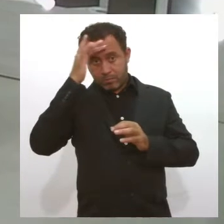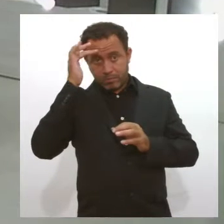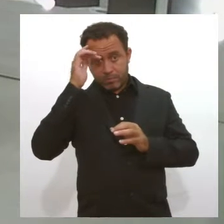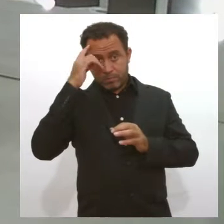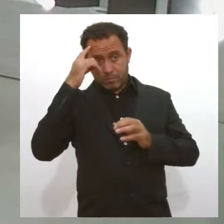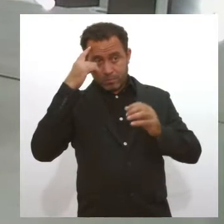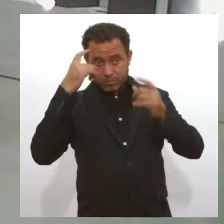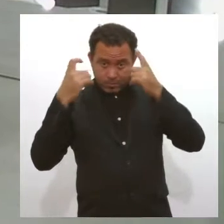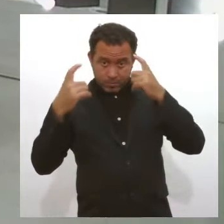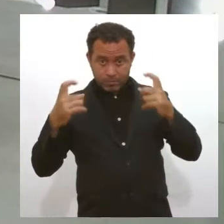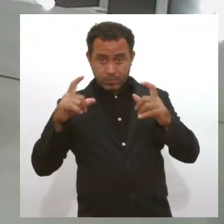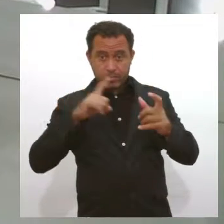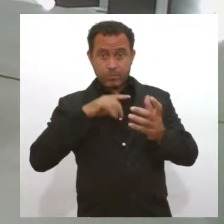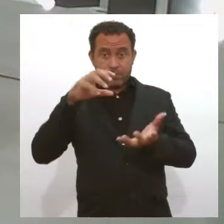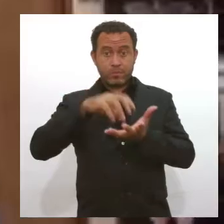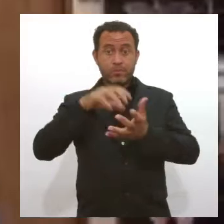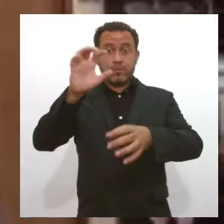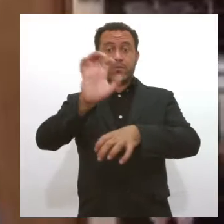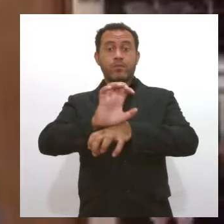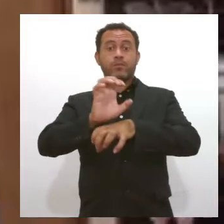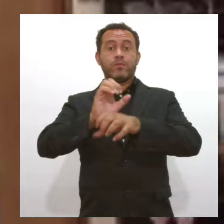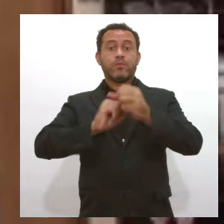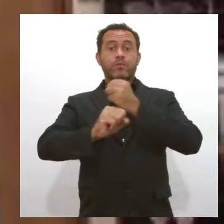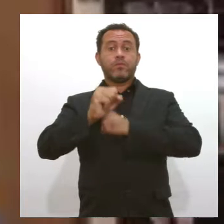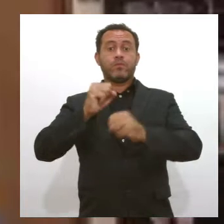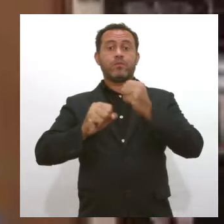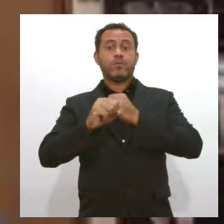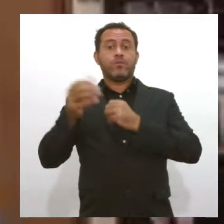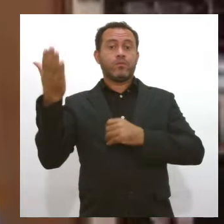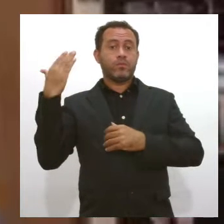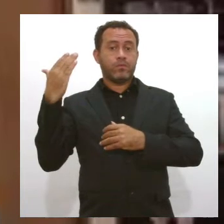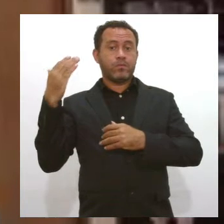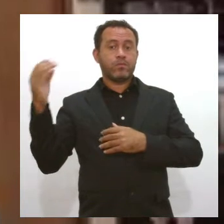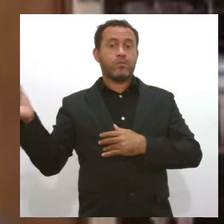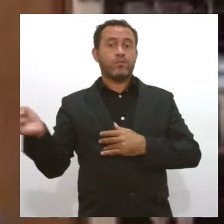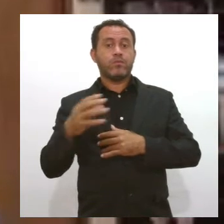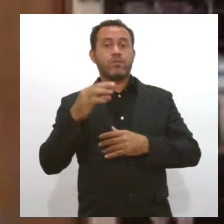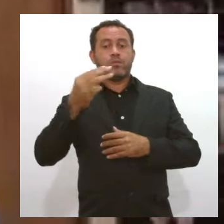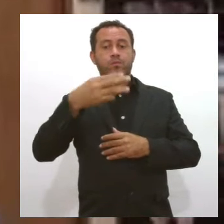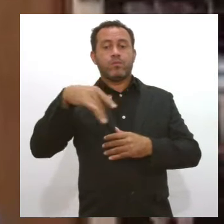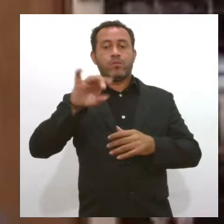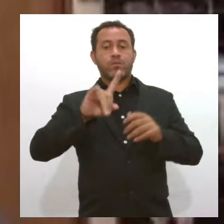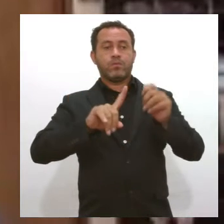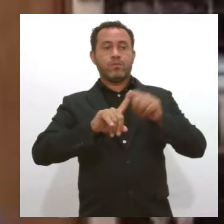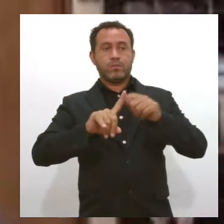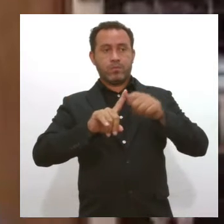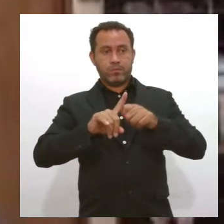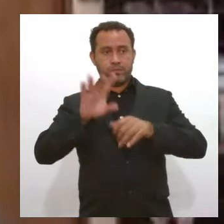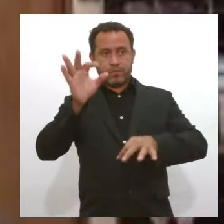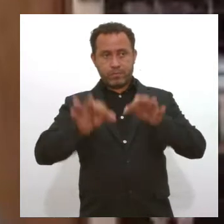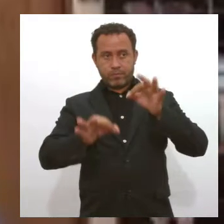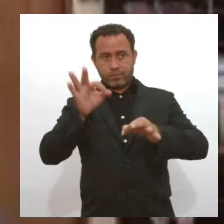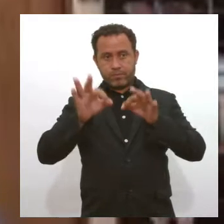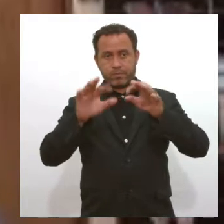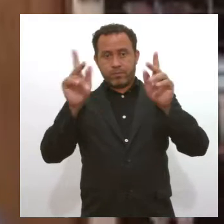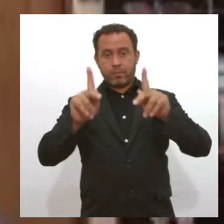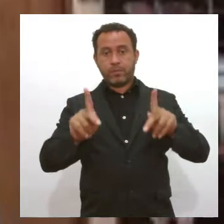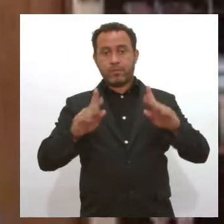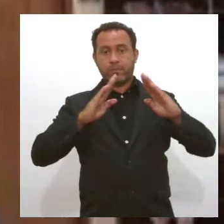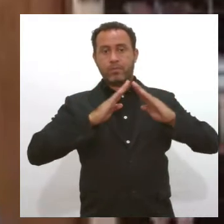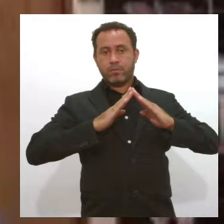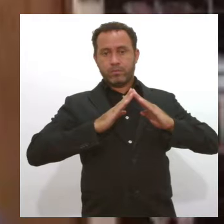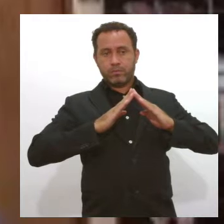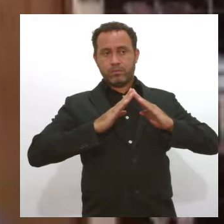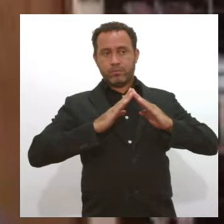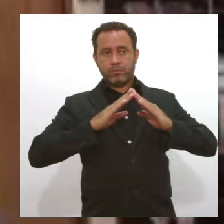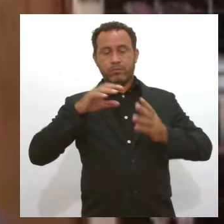inauguração do estadual, o ano passado, com o lançamento agora no mês de março, na Semana da Justiça pela Paz em Casa. Ele está